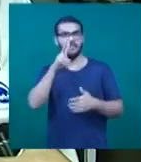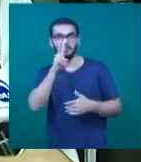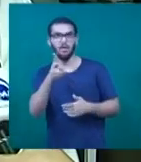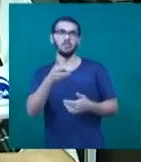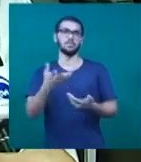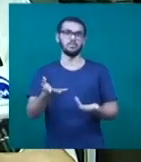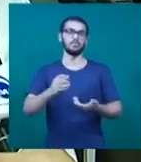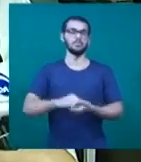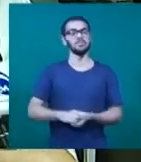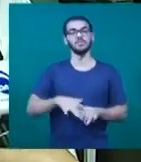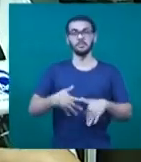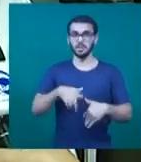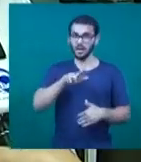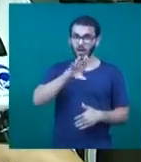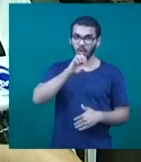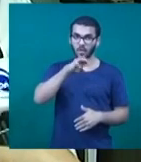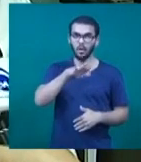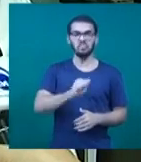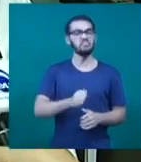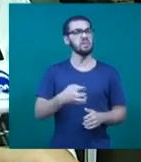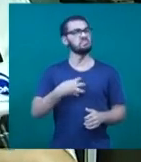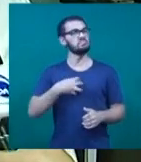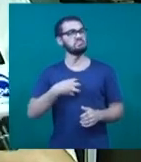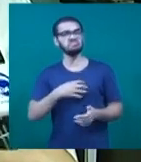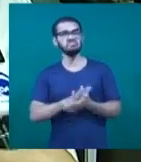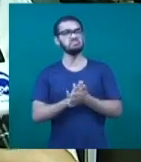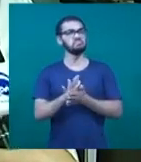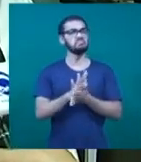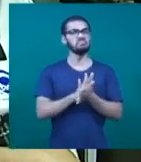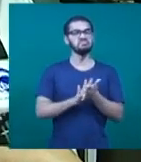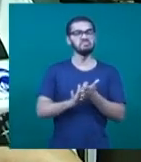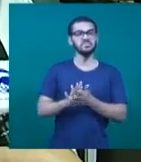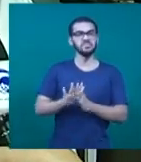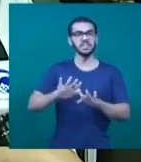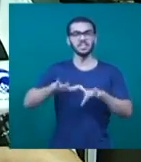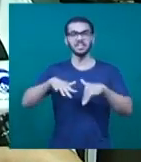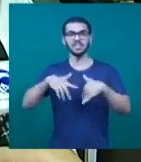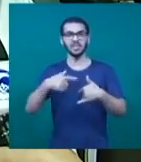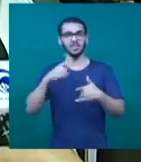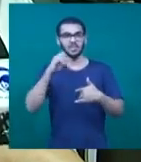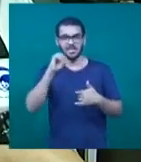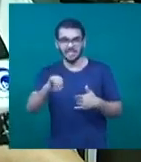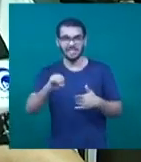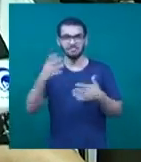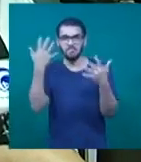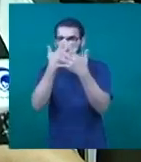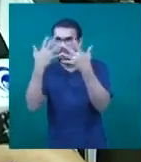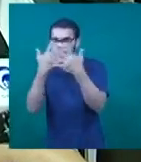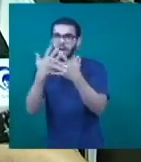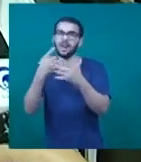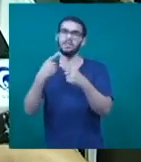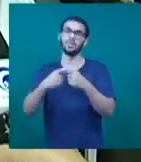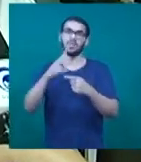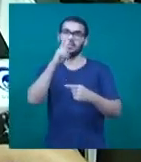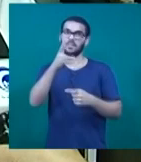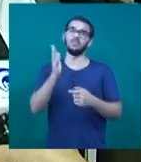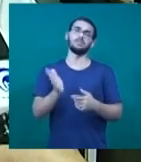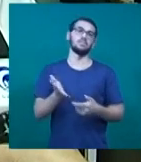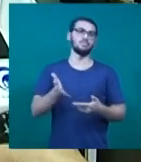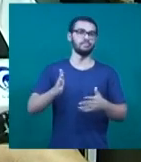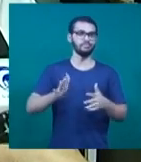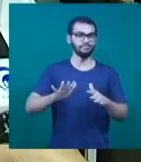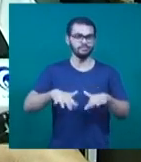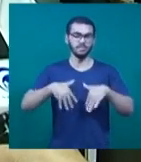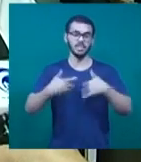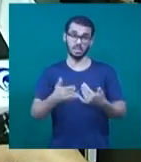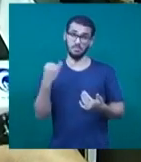glaucoma, na grande maioria dos casos, é uma doença silenciosa. Quando a pessoa não está vendo é porque ele já está bem avançado. Por isso que é importante